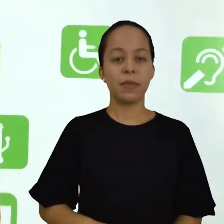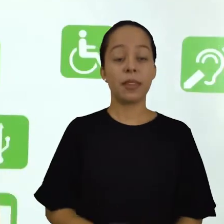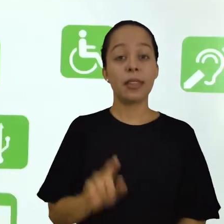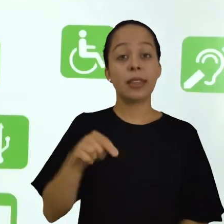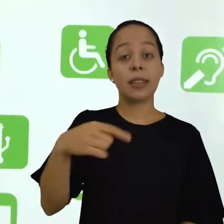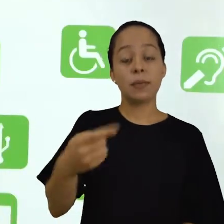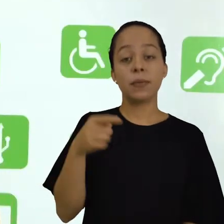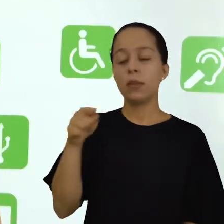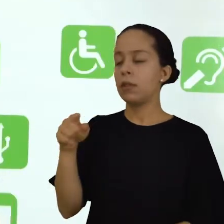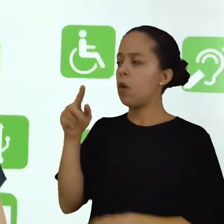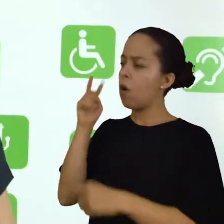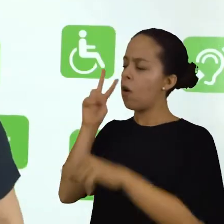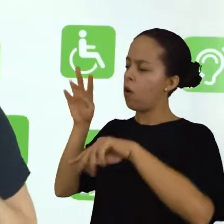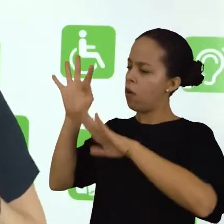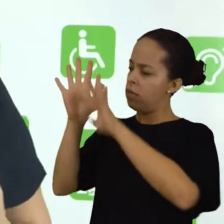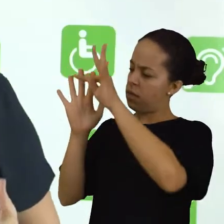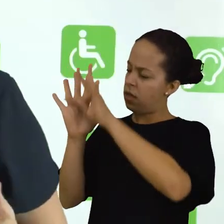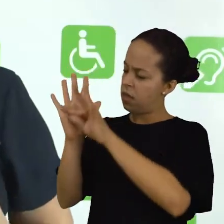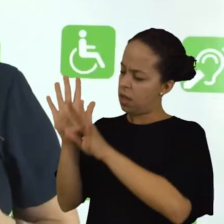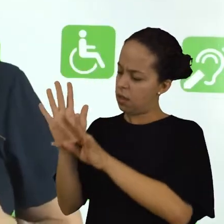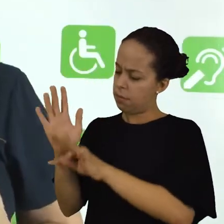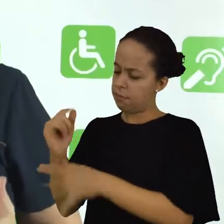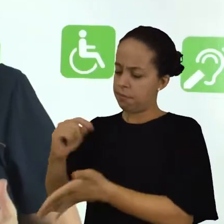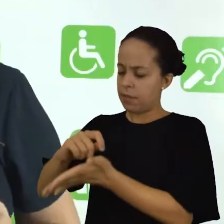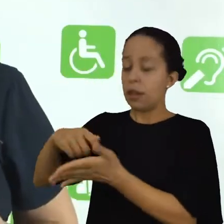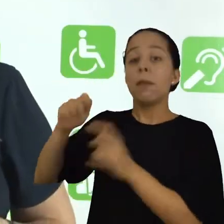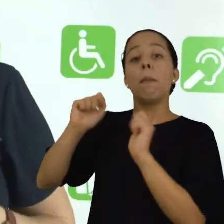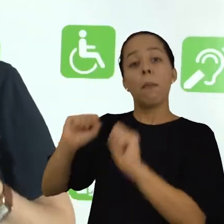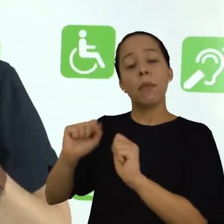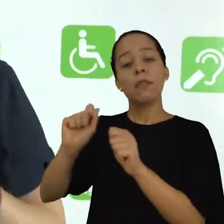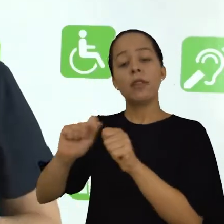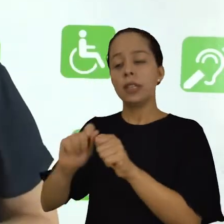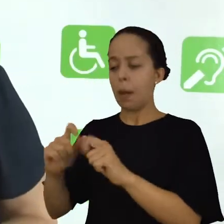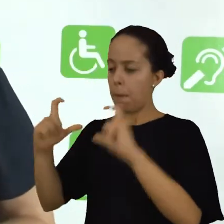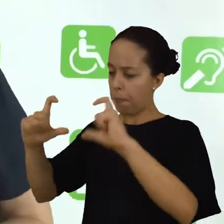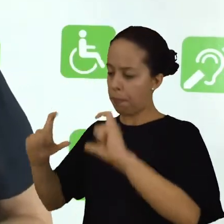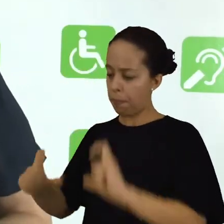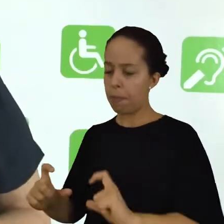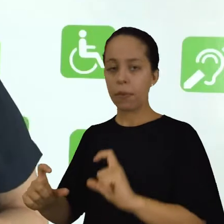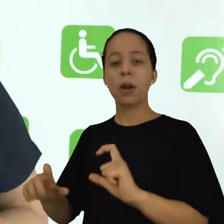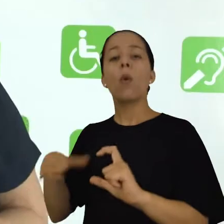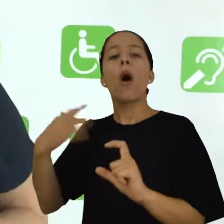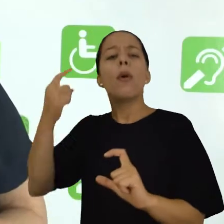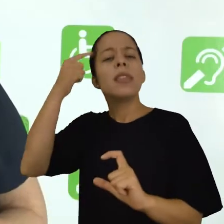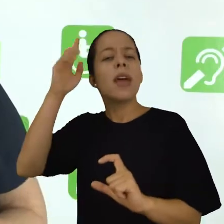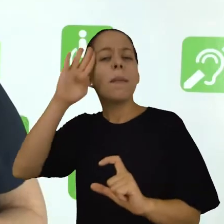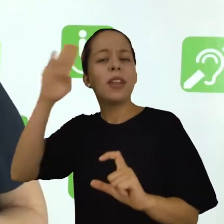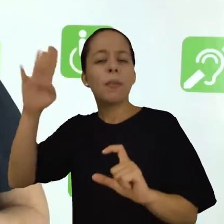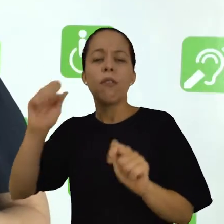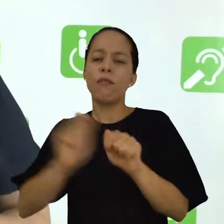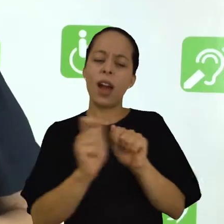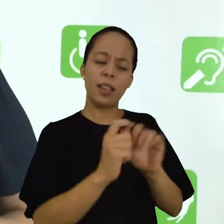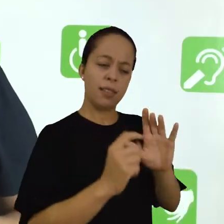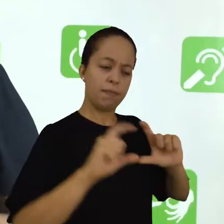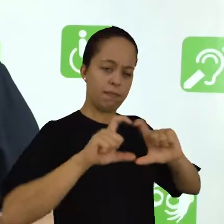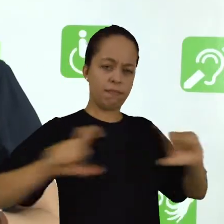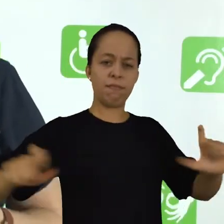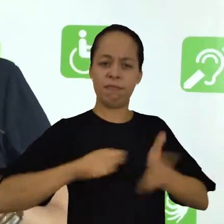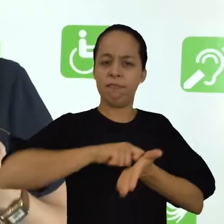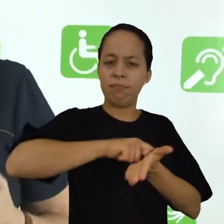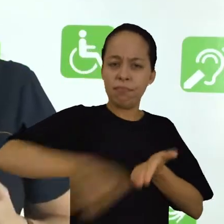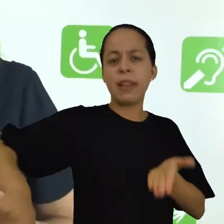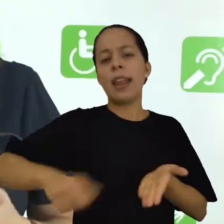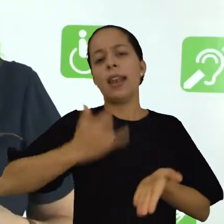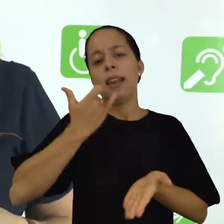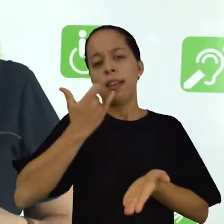Depois, você pode assinalar a ideia básica de cada parágrafo. Se você quiser, sublinhando, grifando